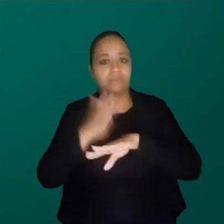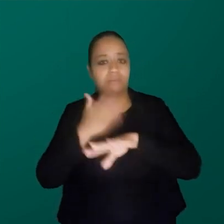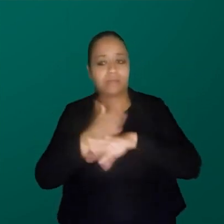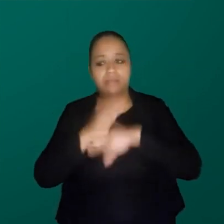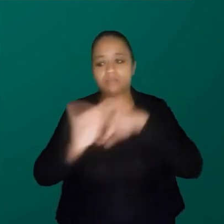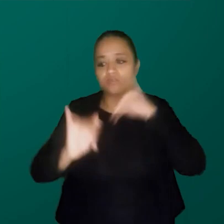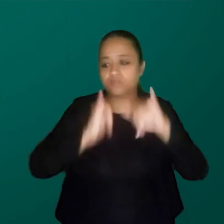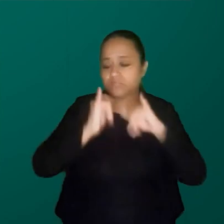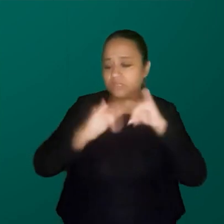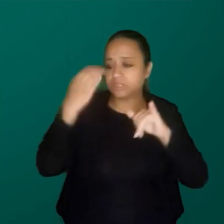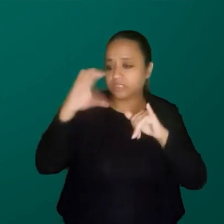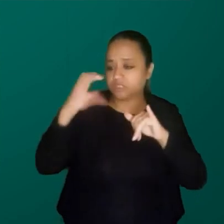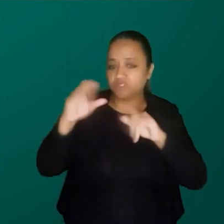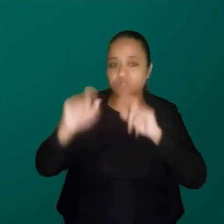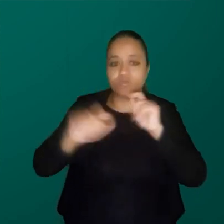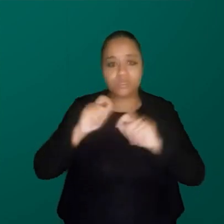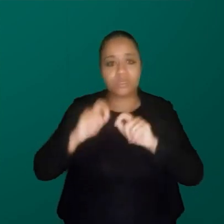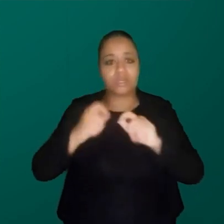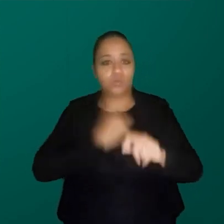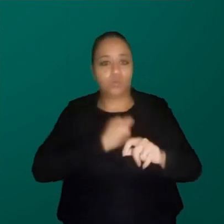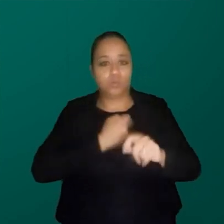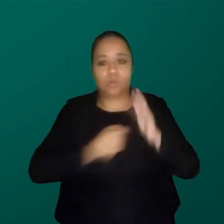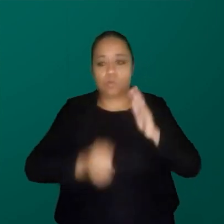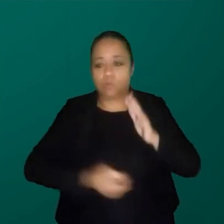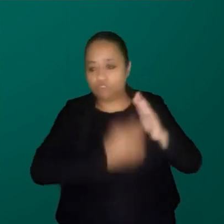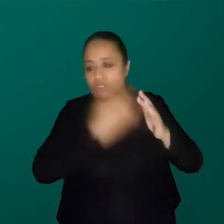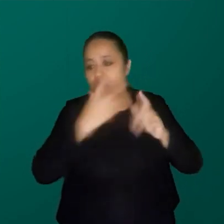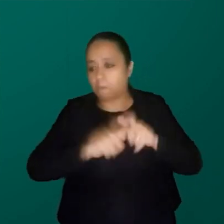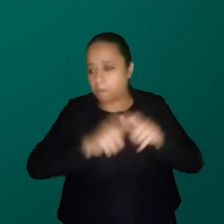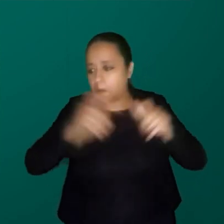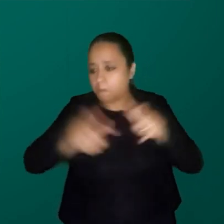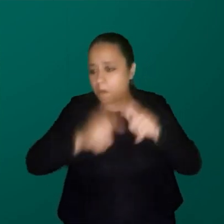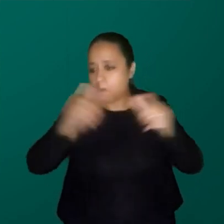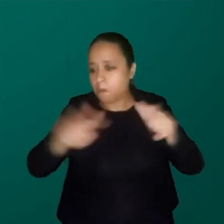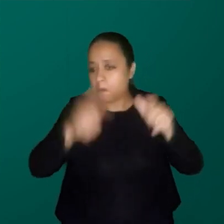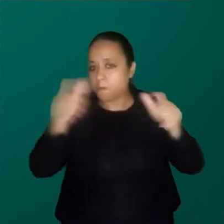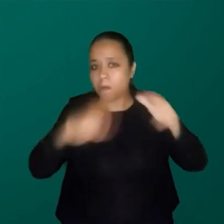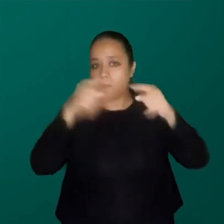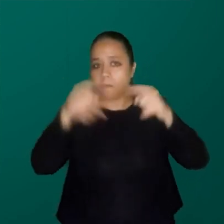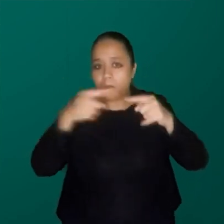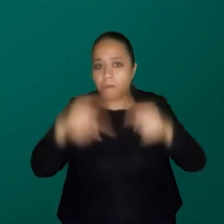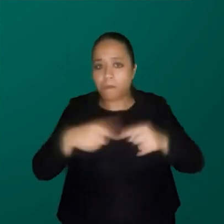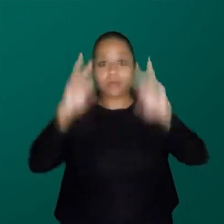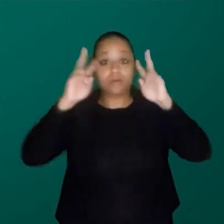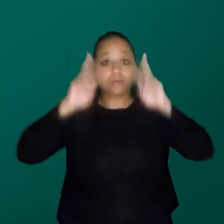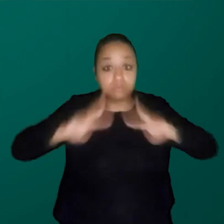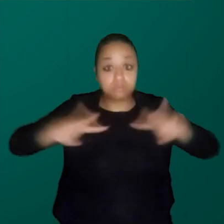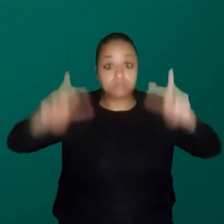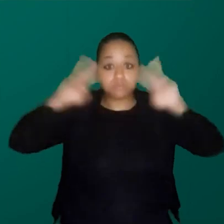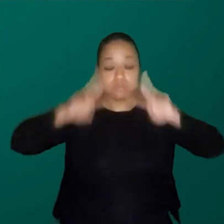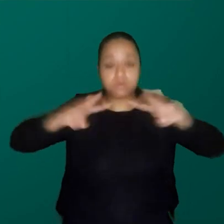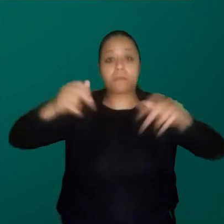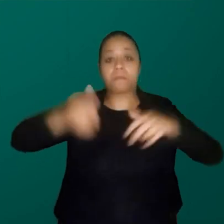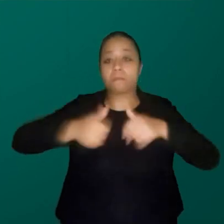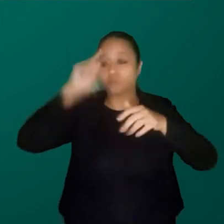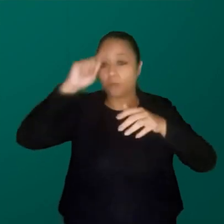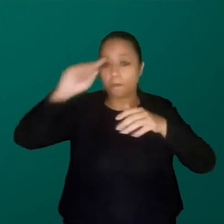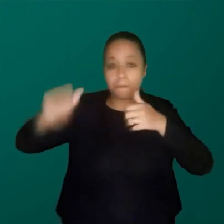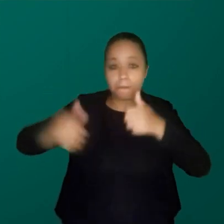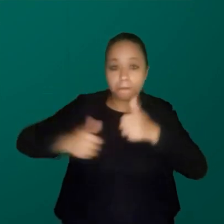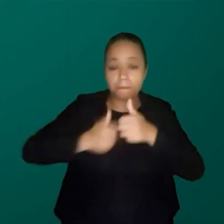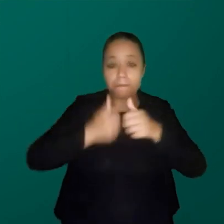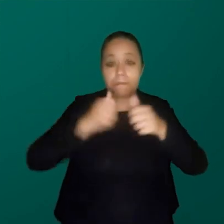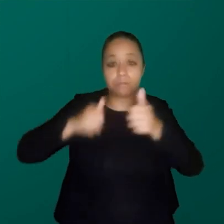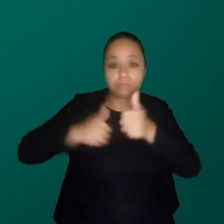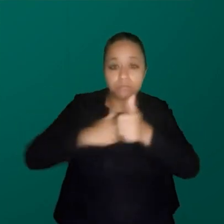científica, do ponto de vista numérico, do alcance, do alcance de visualizações de milhões de seguidores, da popularidade,